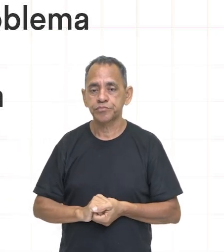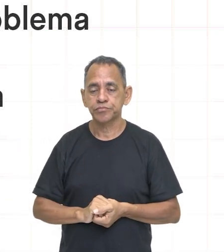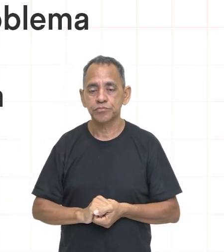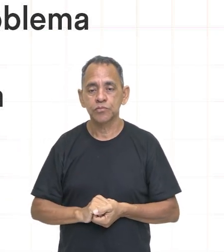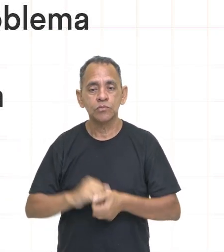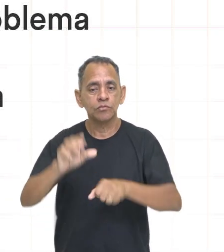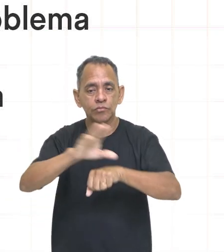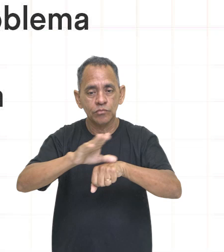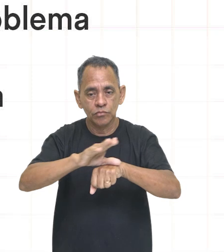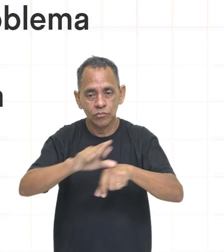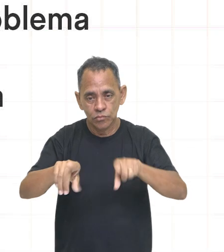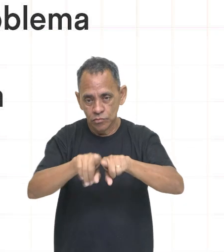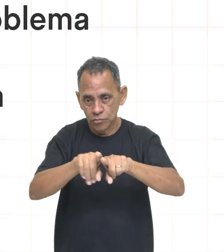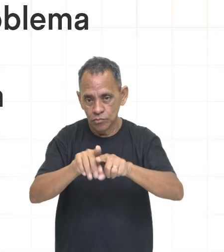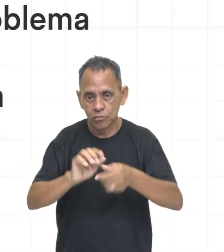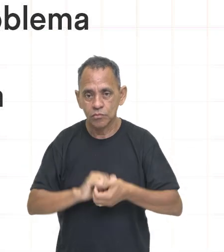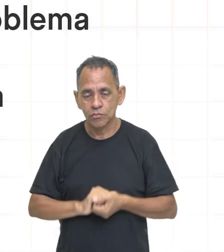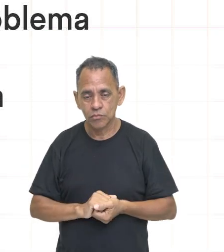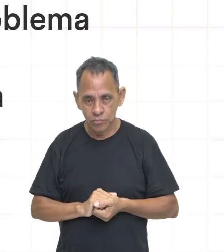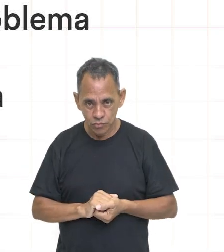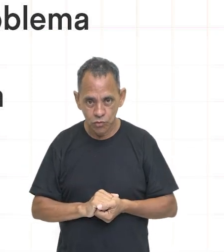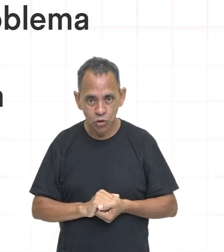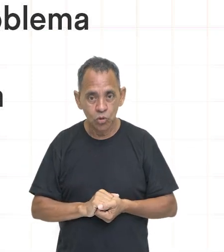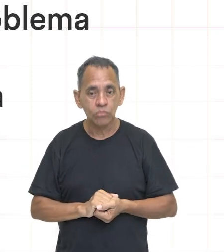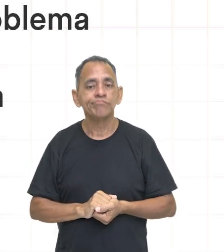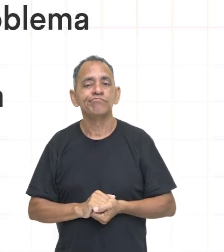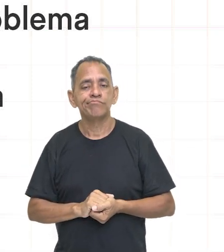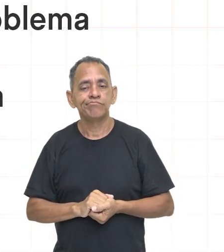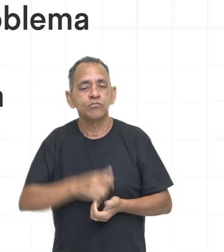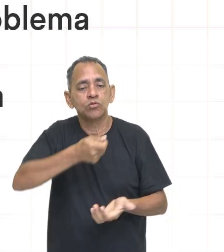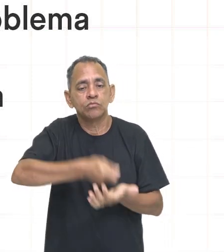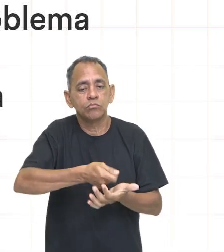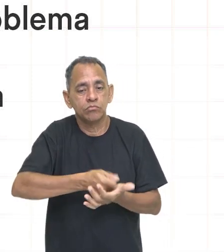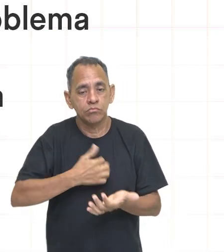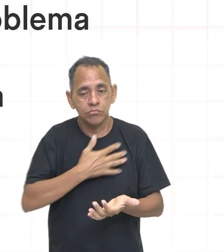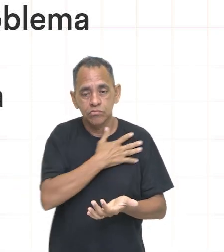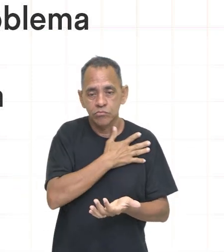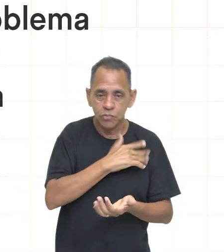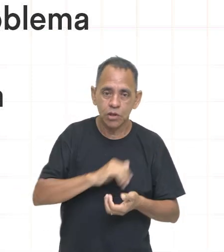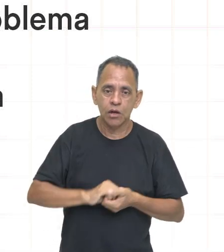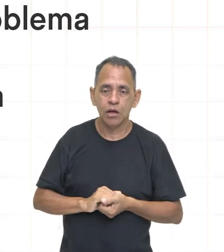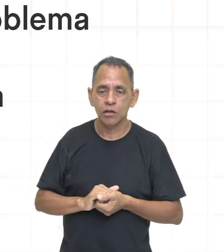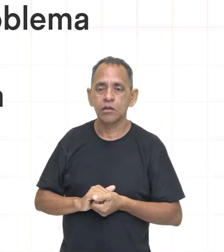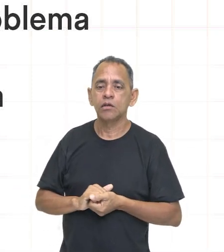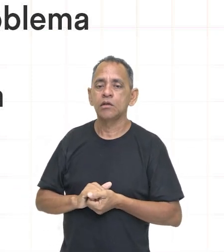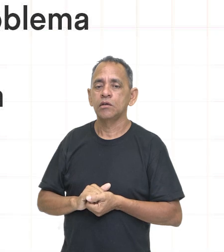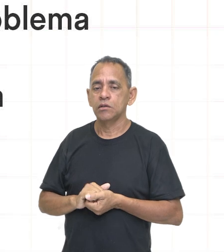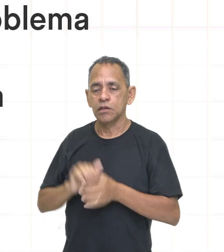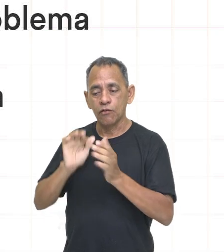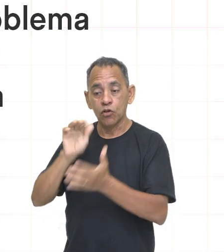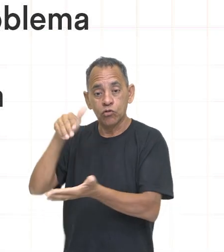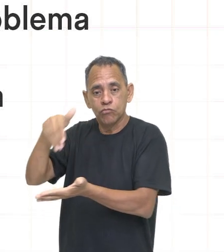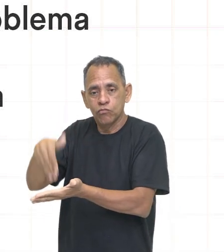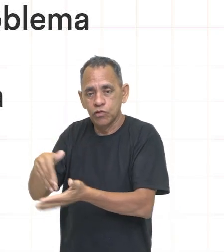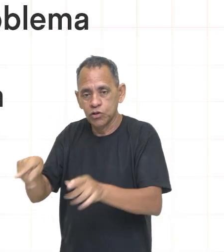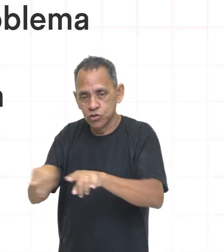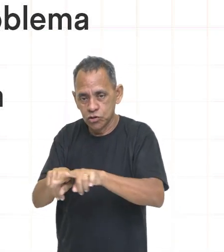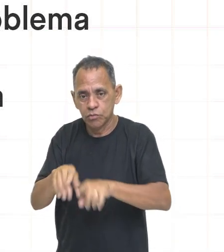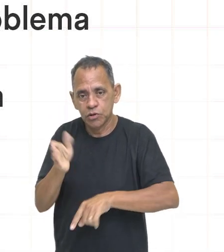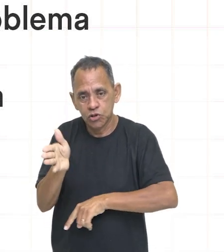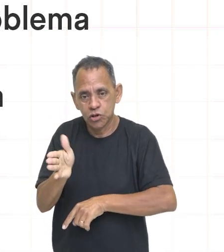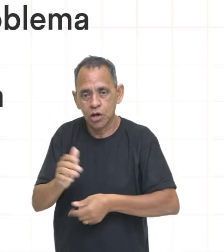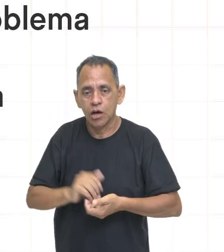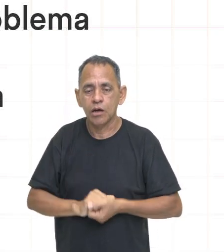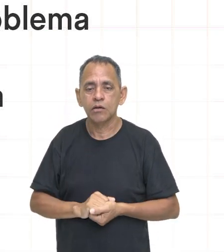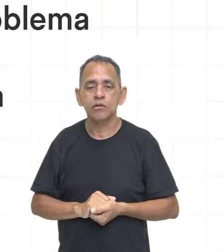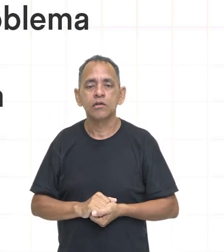o fim da Grita do Rio do Brasil foi a eleição de Tancredo Neves, candidato da oposição, para presidente do